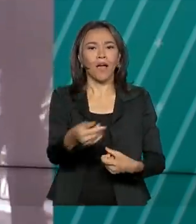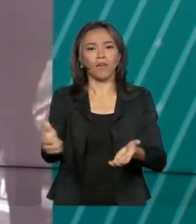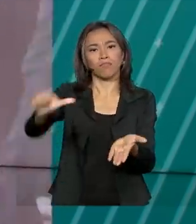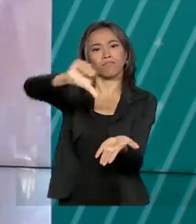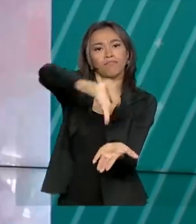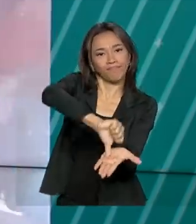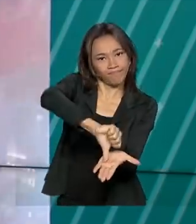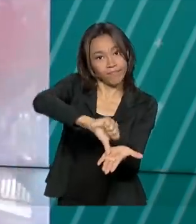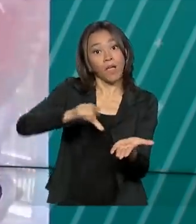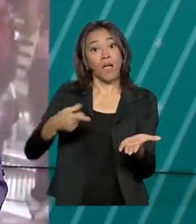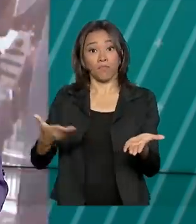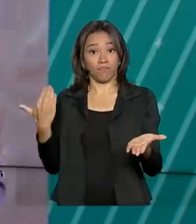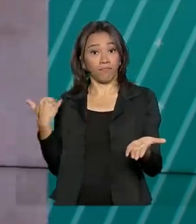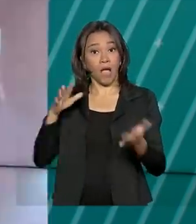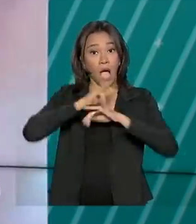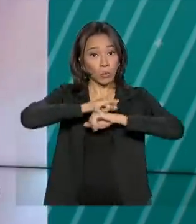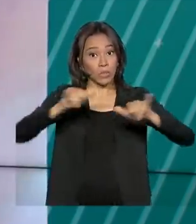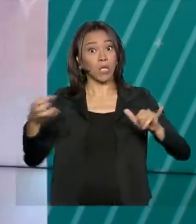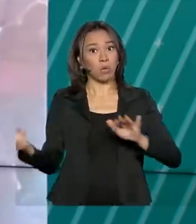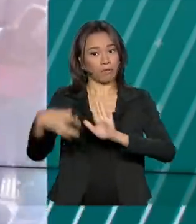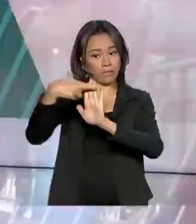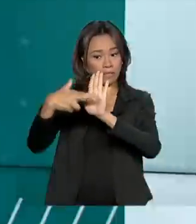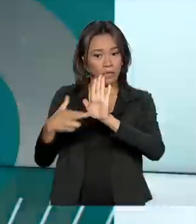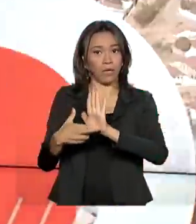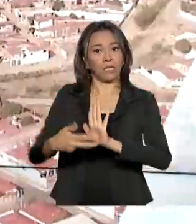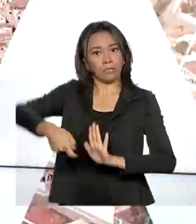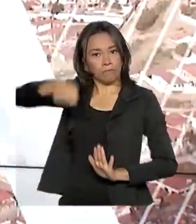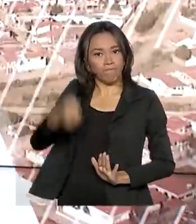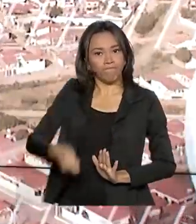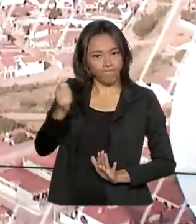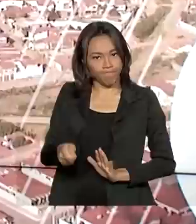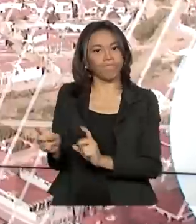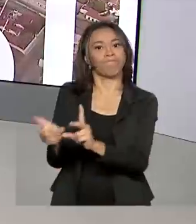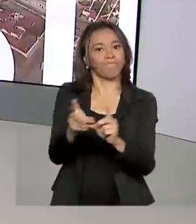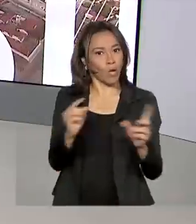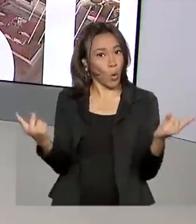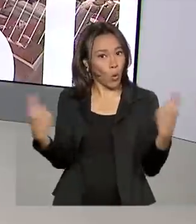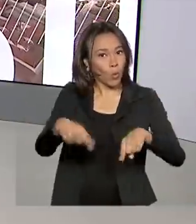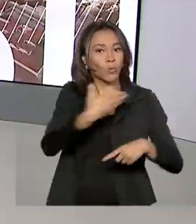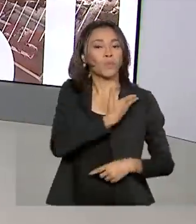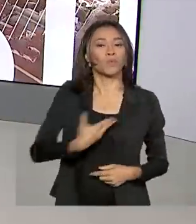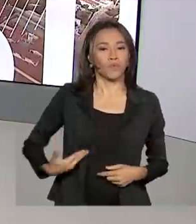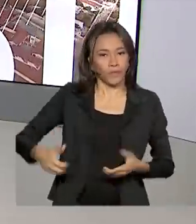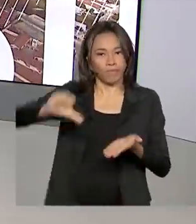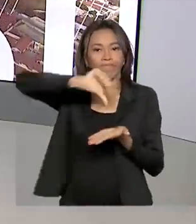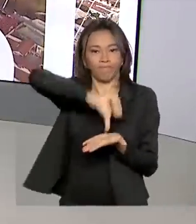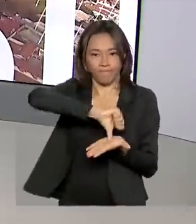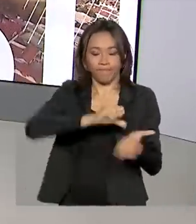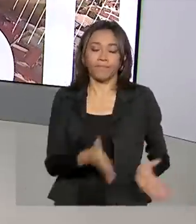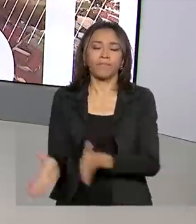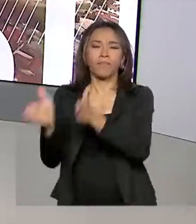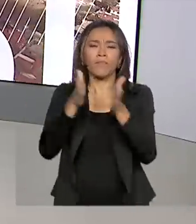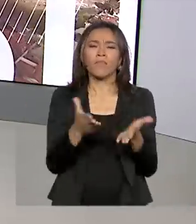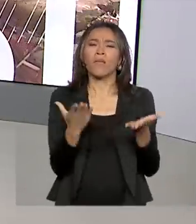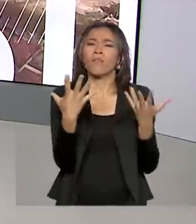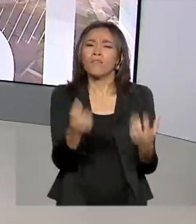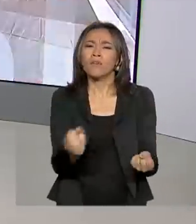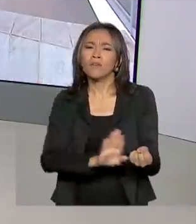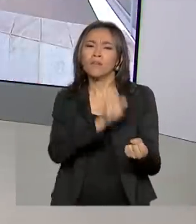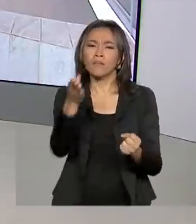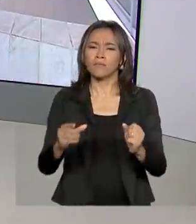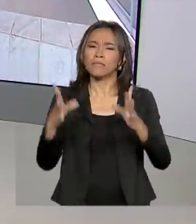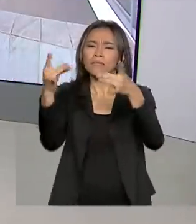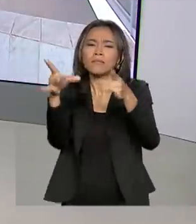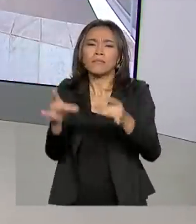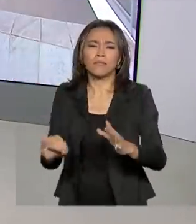Iraque. Ele anunciou novas sanções comerciais contra o governo iraniano. Vamos ao Palácio do Planalto saber os detalhes sobre esse